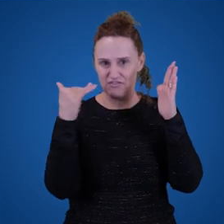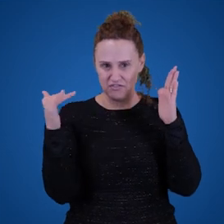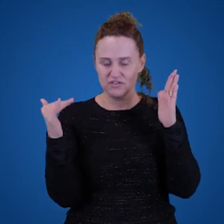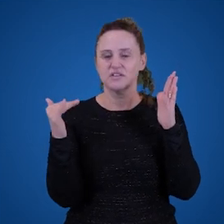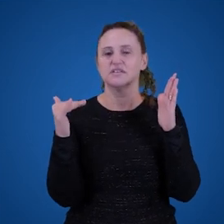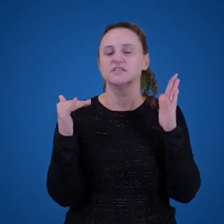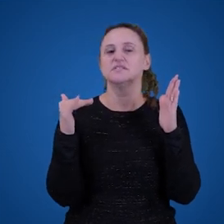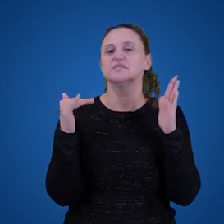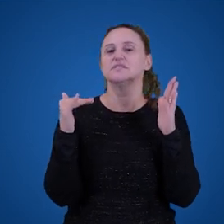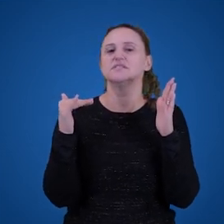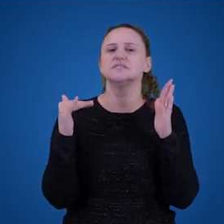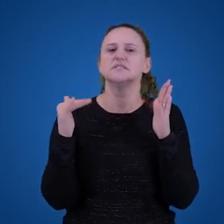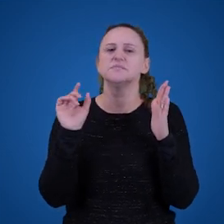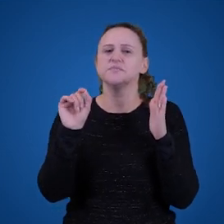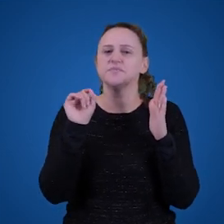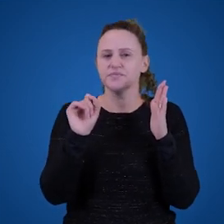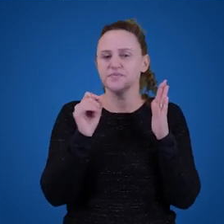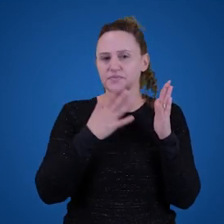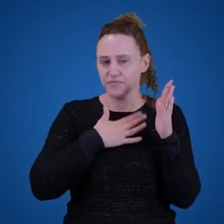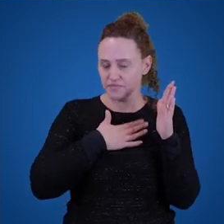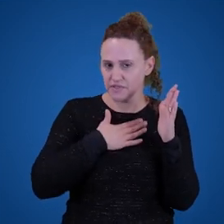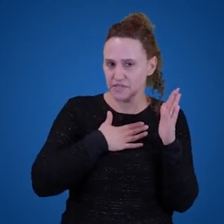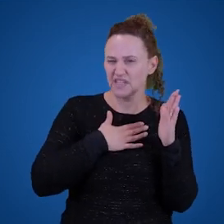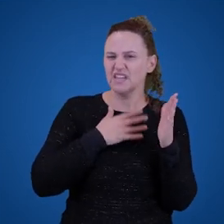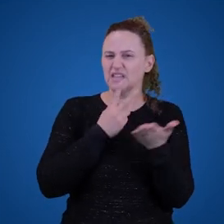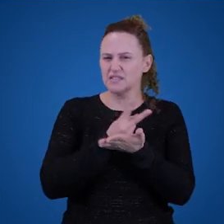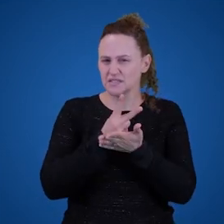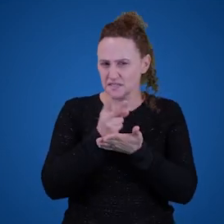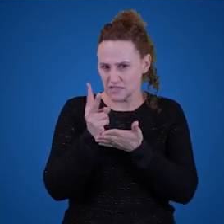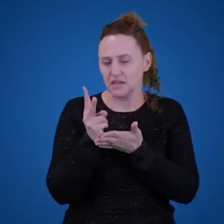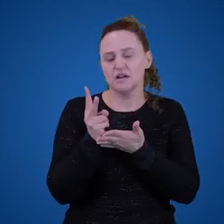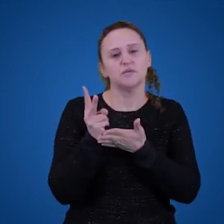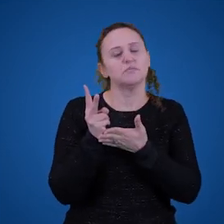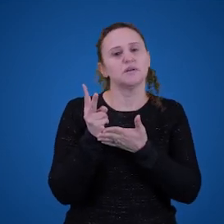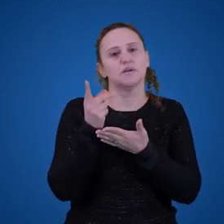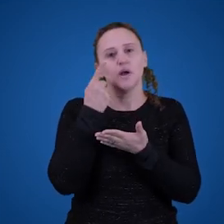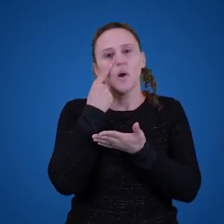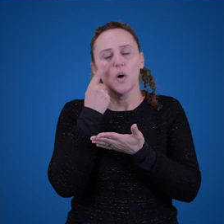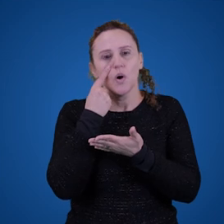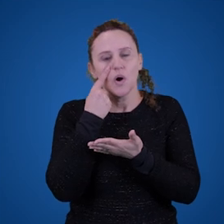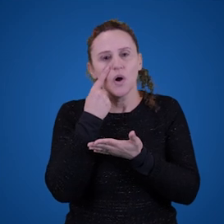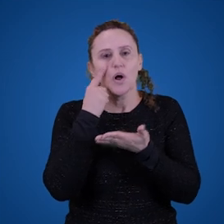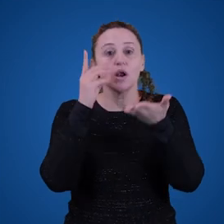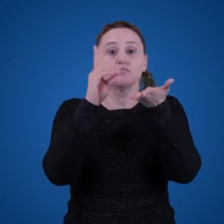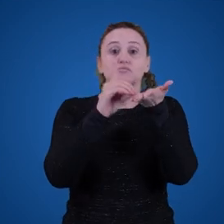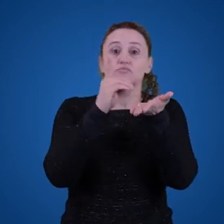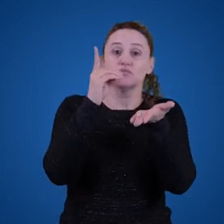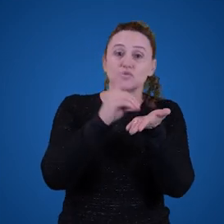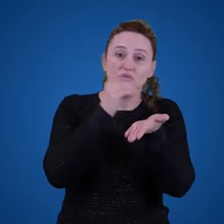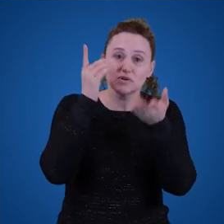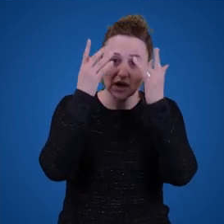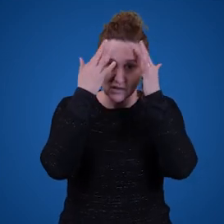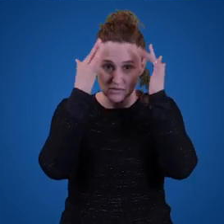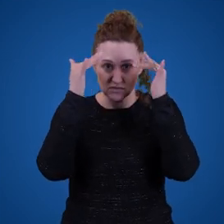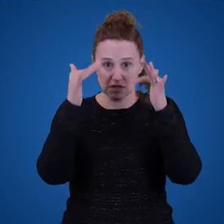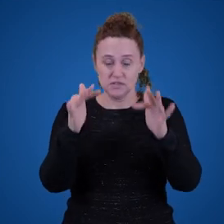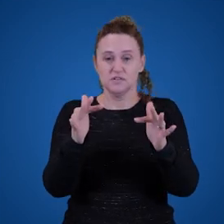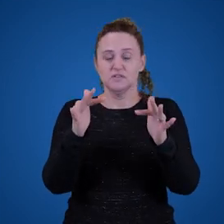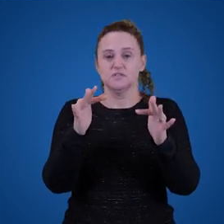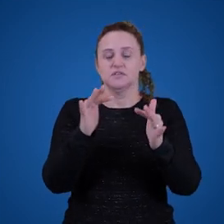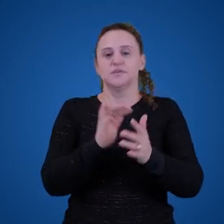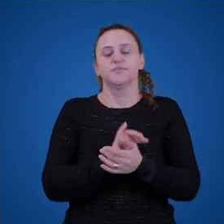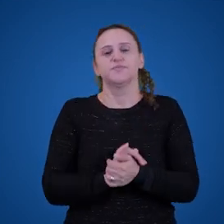é sempre em acesse, sempre em acesse o dicionário de filosofia quando vocês tiverem dúvidas